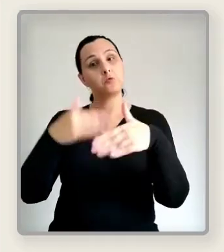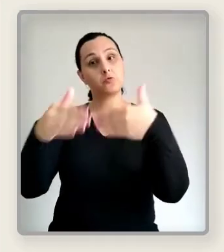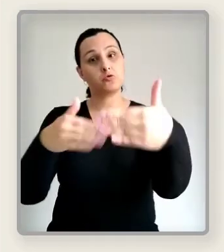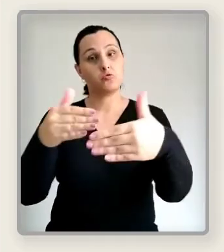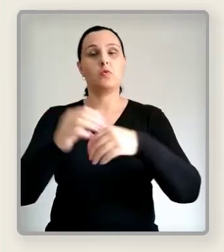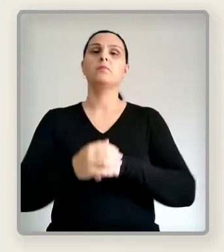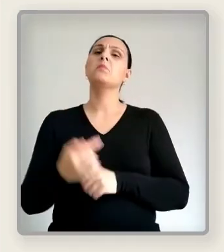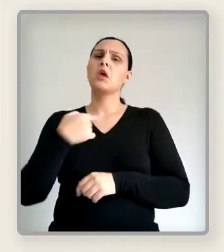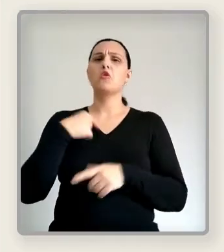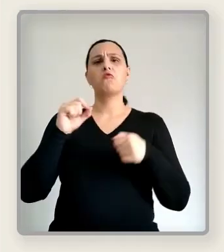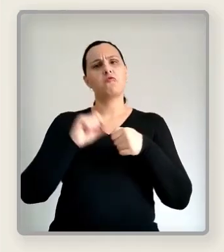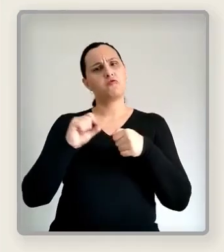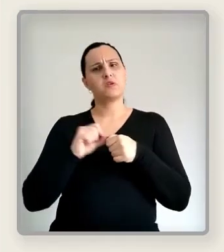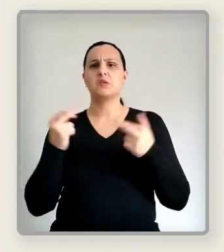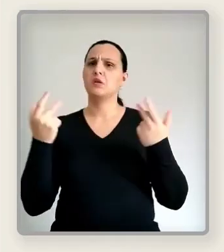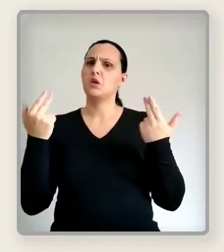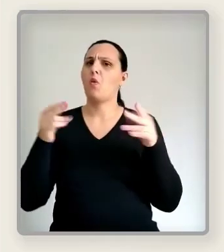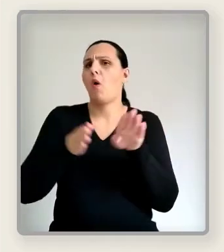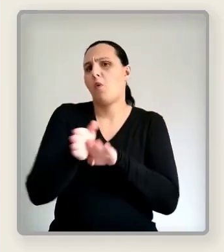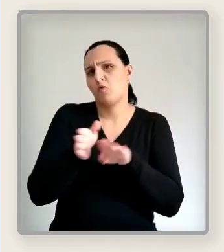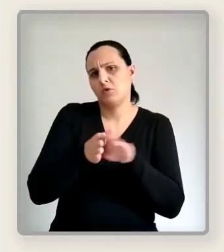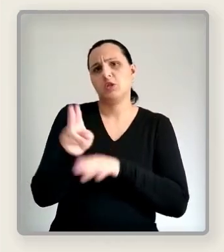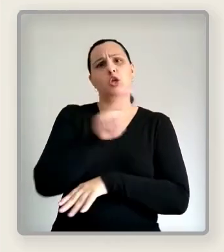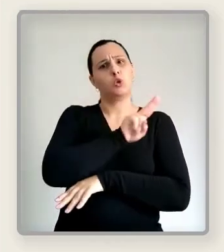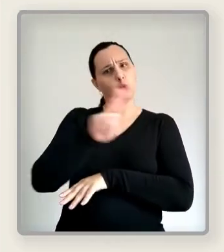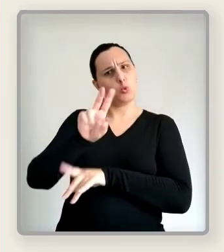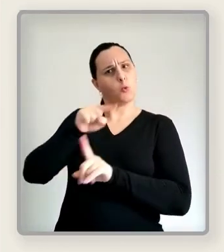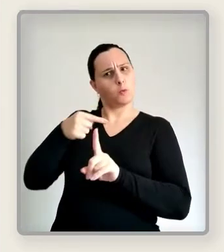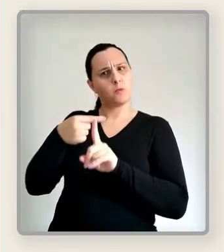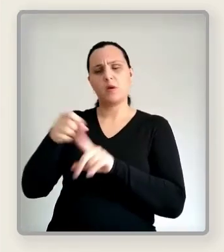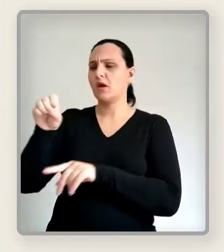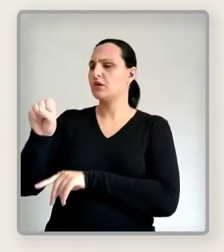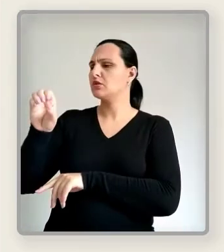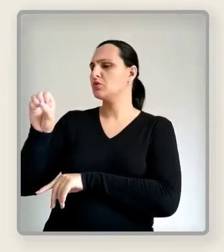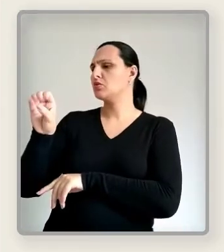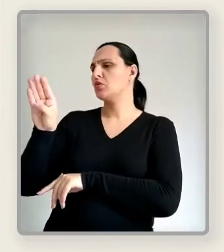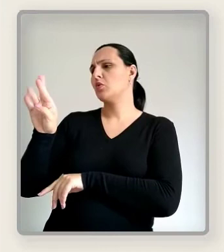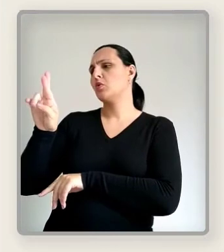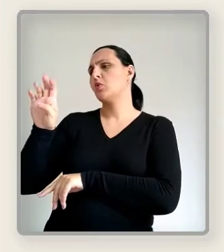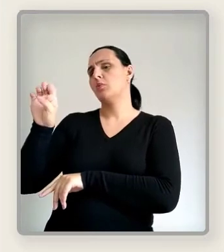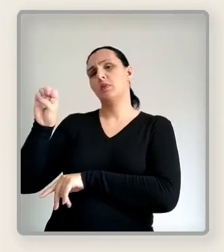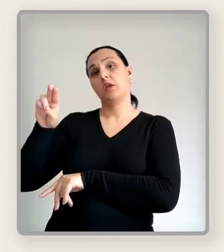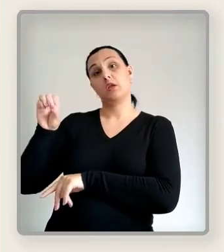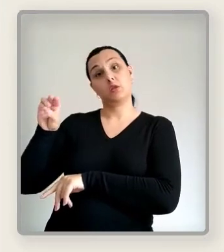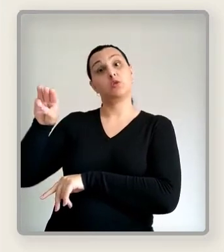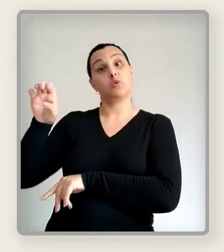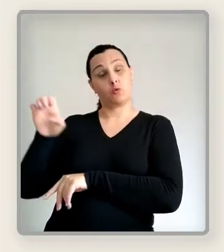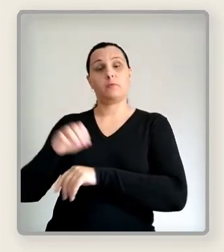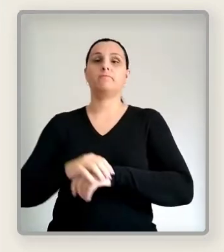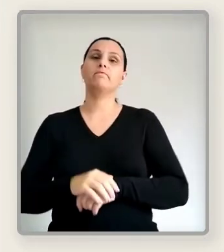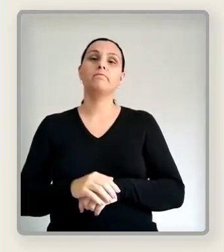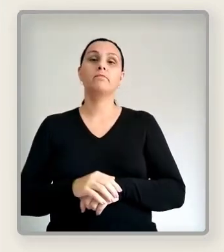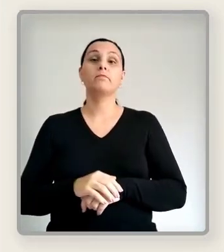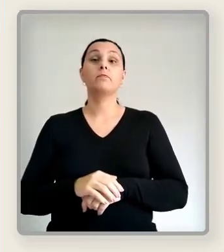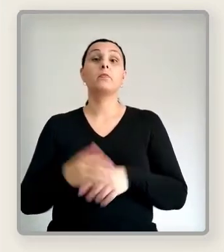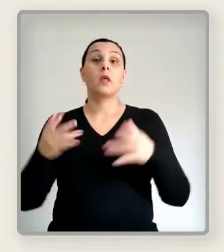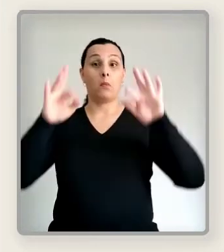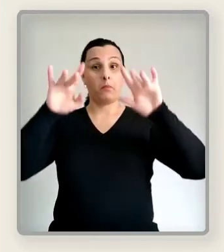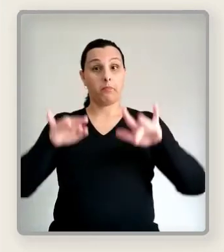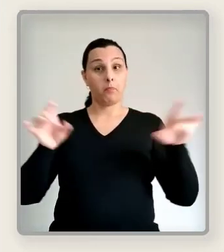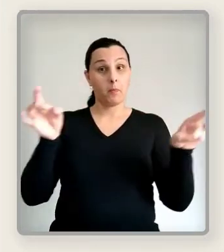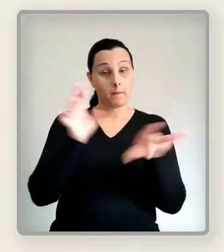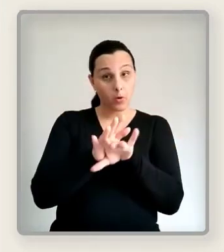Clicar em registrar nome de usuário. Você será direcionado para outra página, que é a página dos serviços